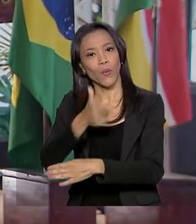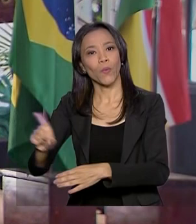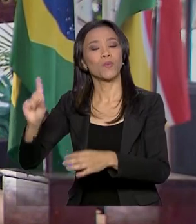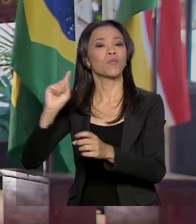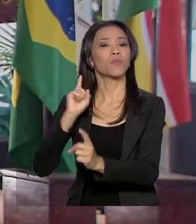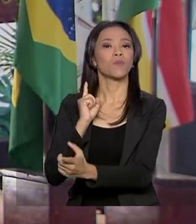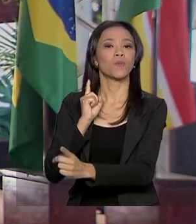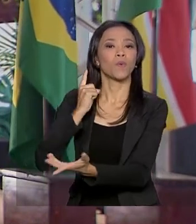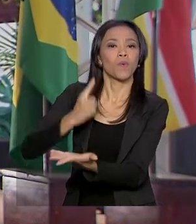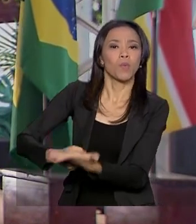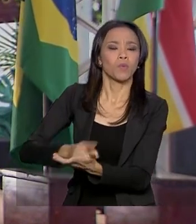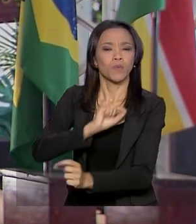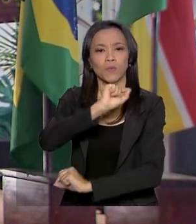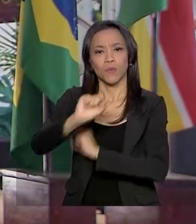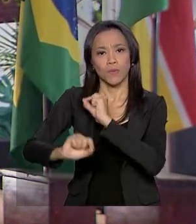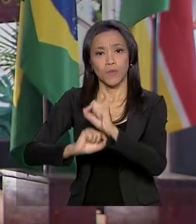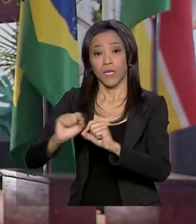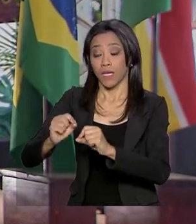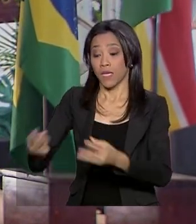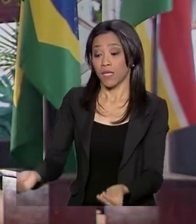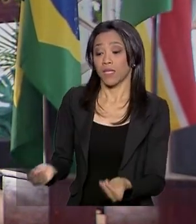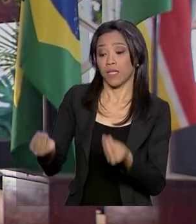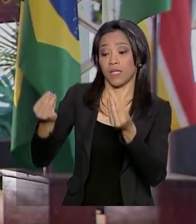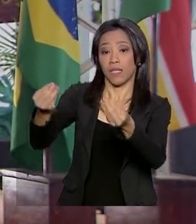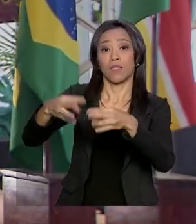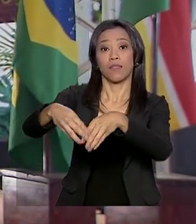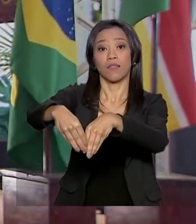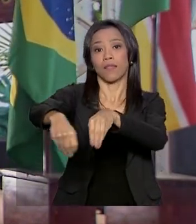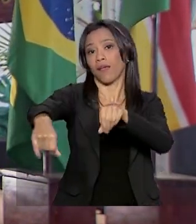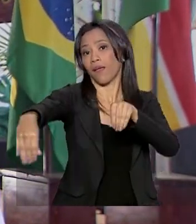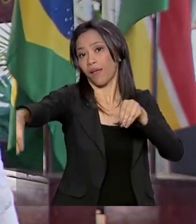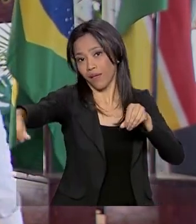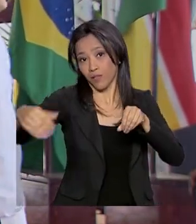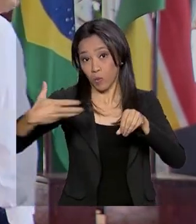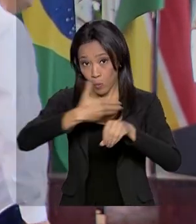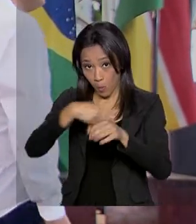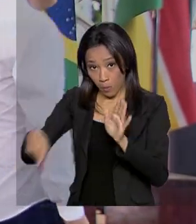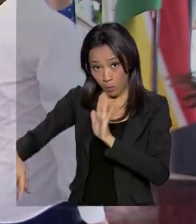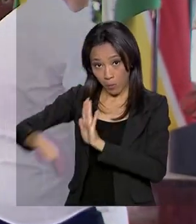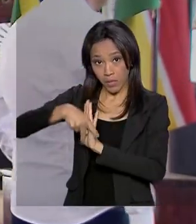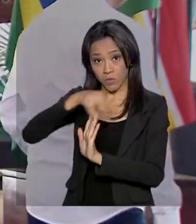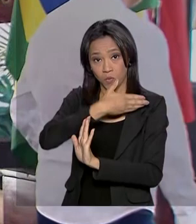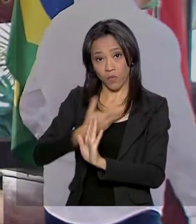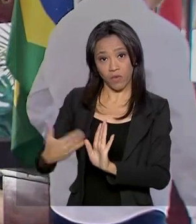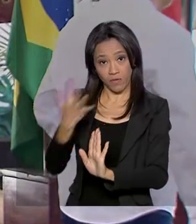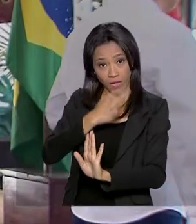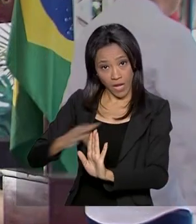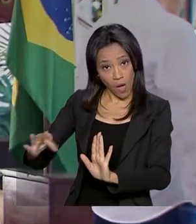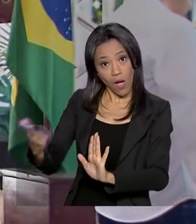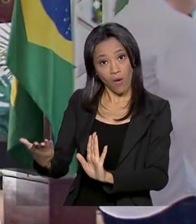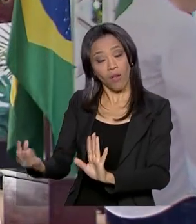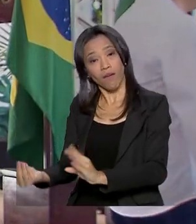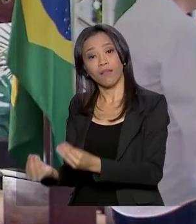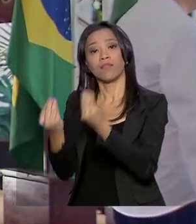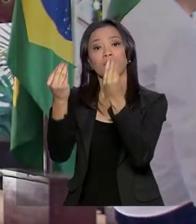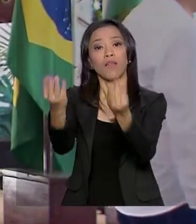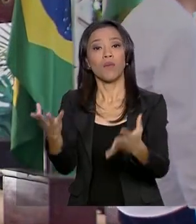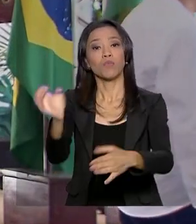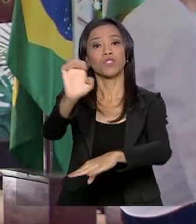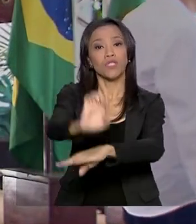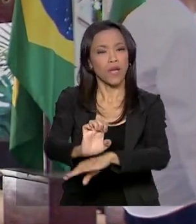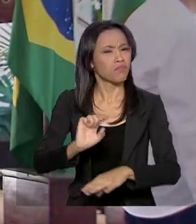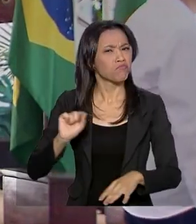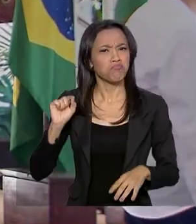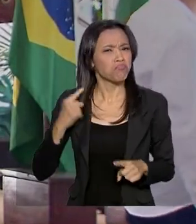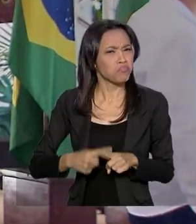cerimônia de transferência de terras da União para o Estado do Amapá. Essa transferência de terras é possível graças